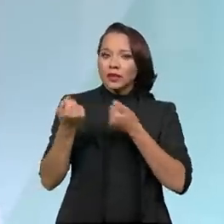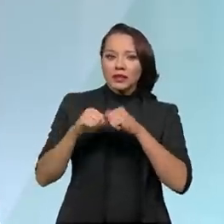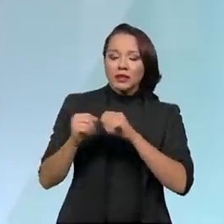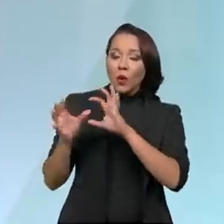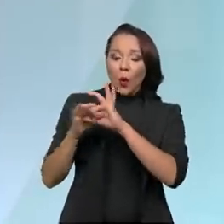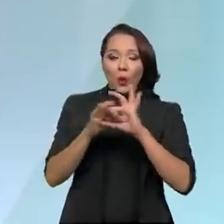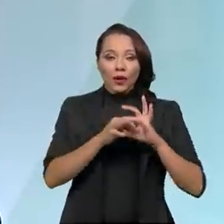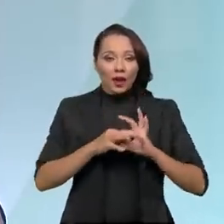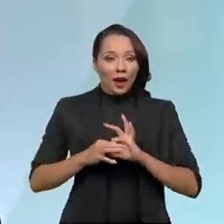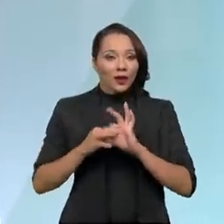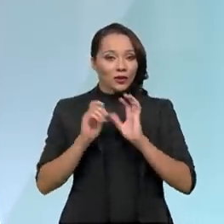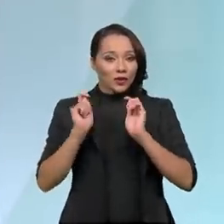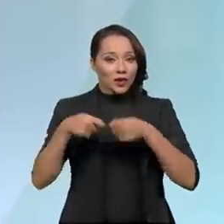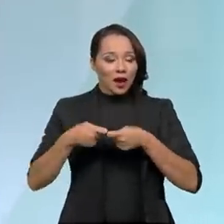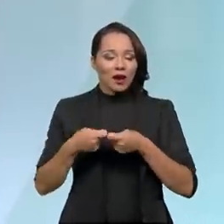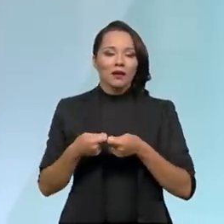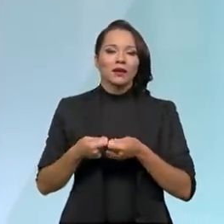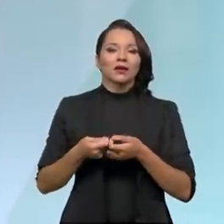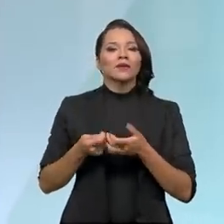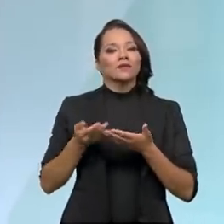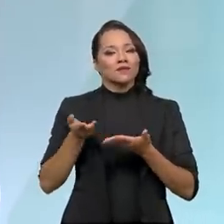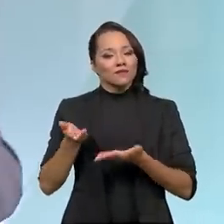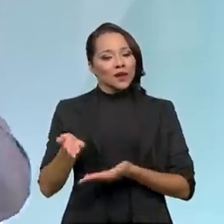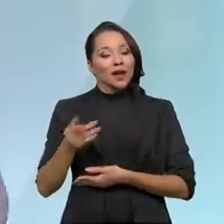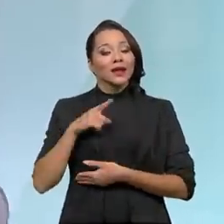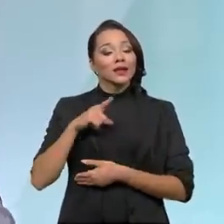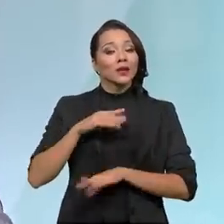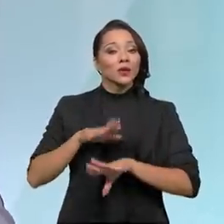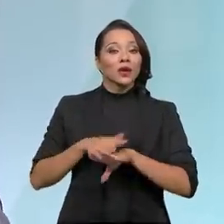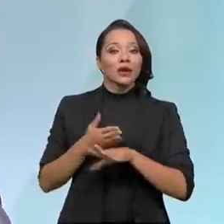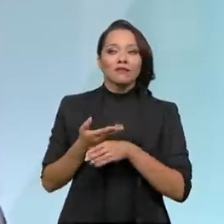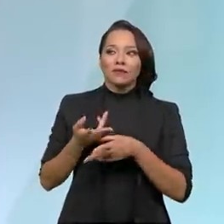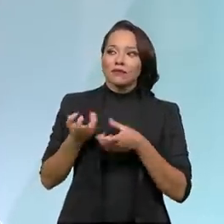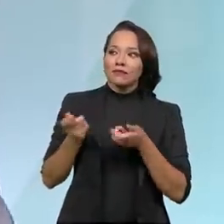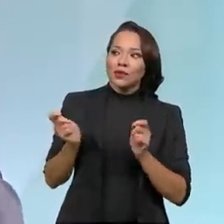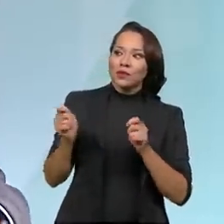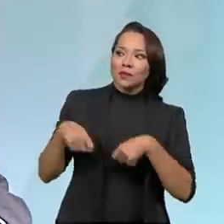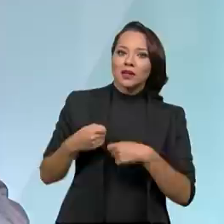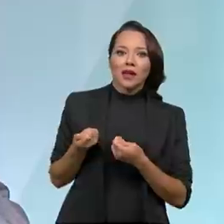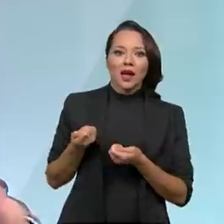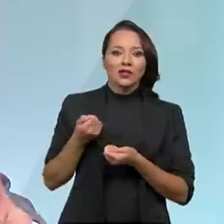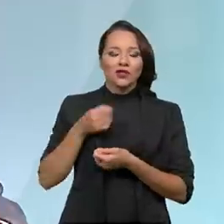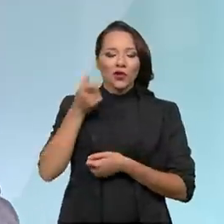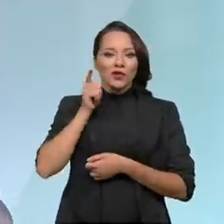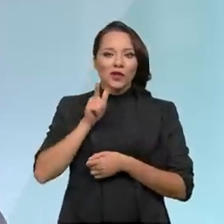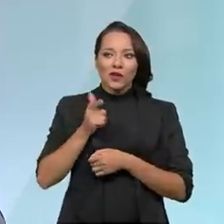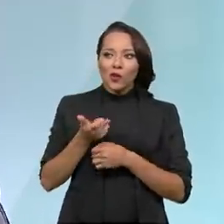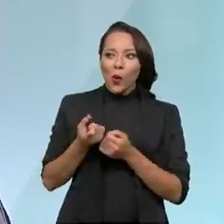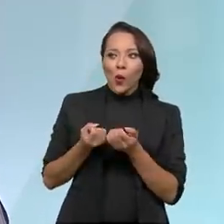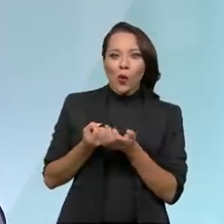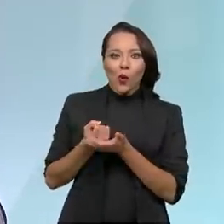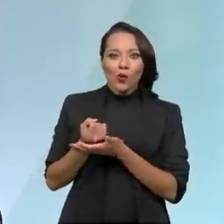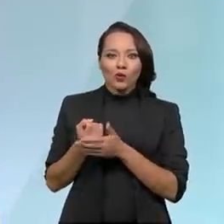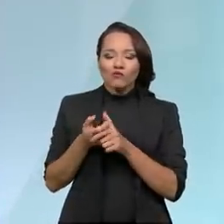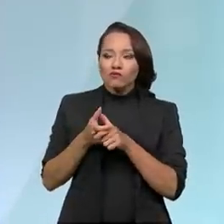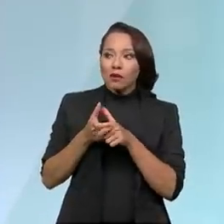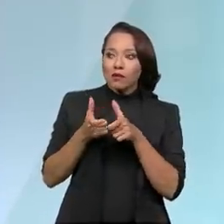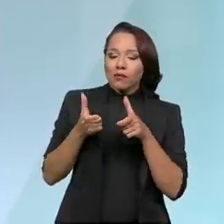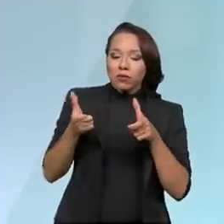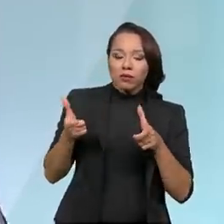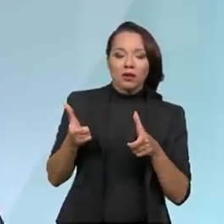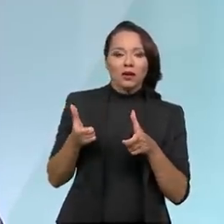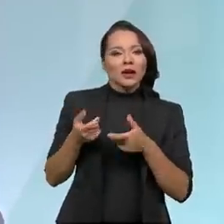o outro, eles acabam tendo a possibilidade de ter seus ganhos aumentados. E eles